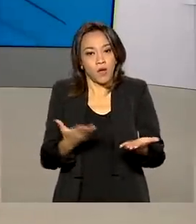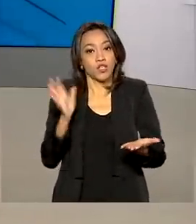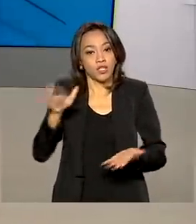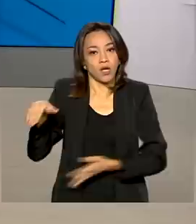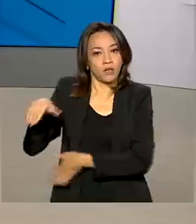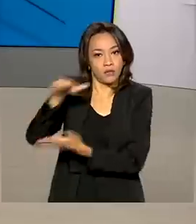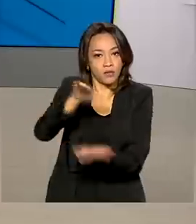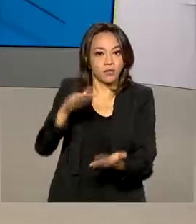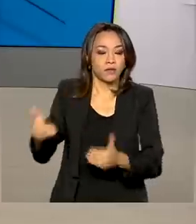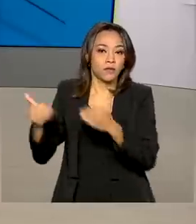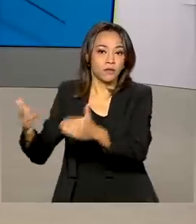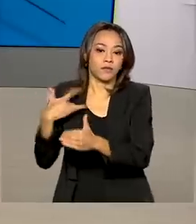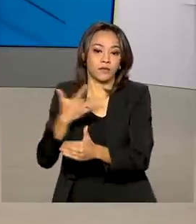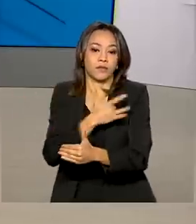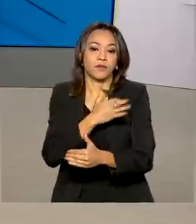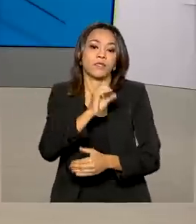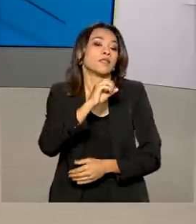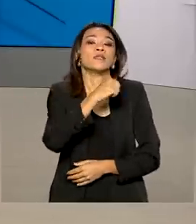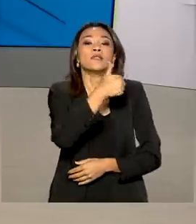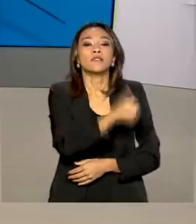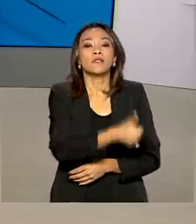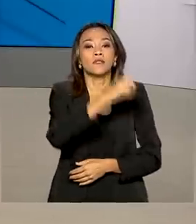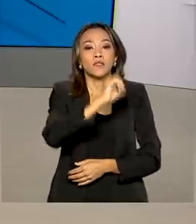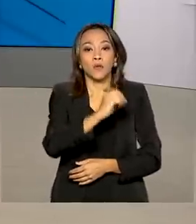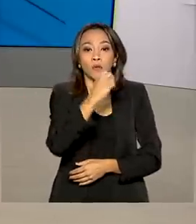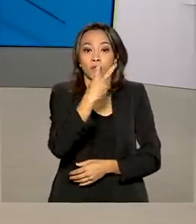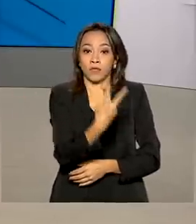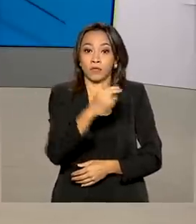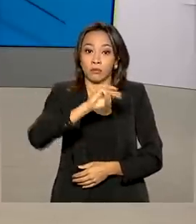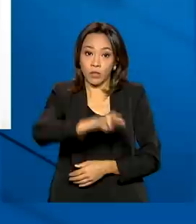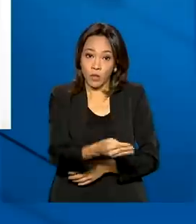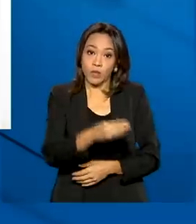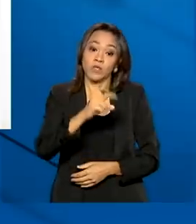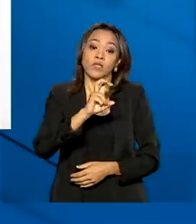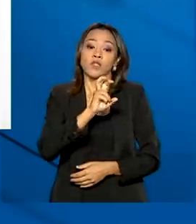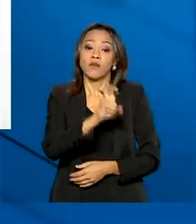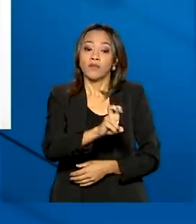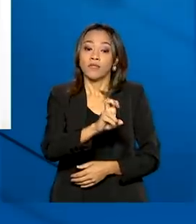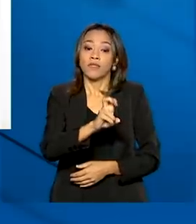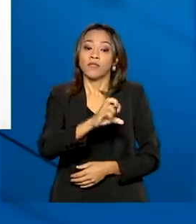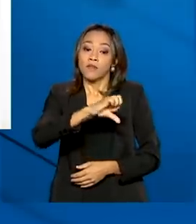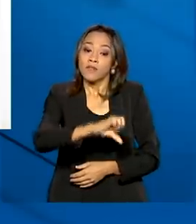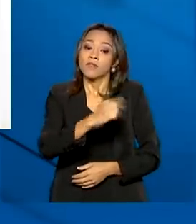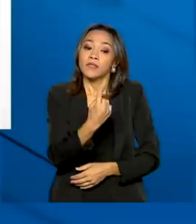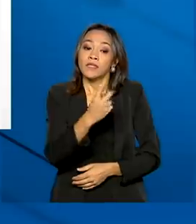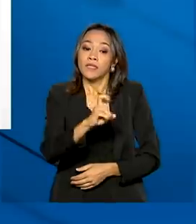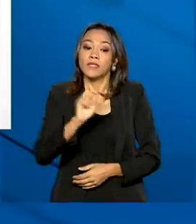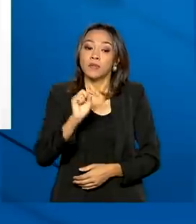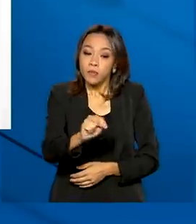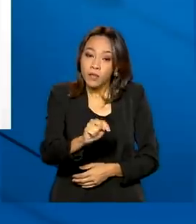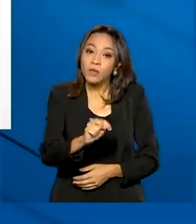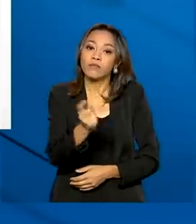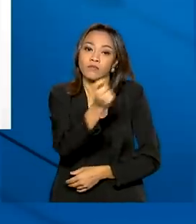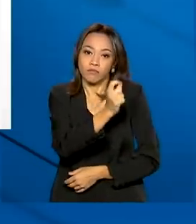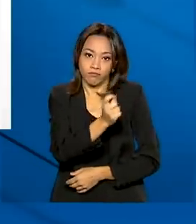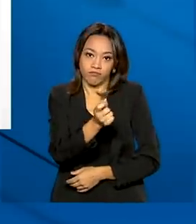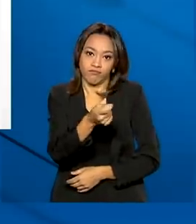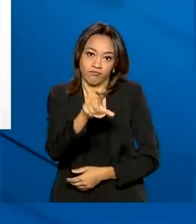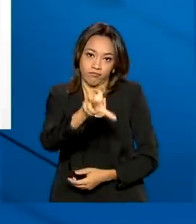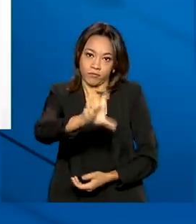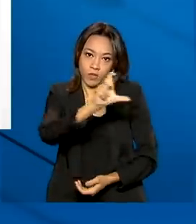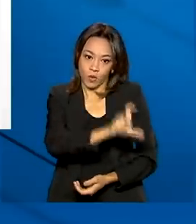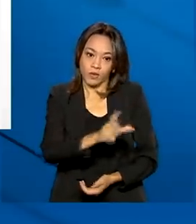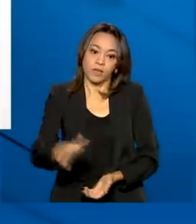Ministério da Saúde 102 milhões 915 mil doses. As doses aplicadas já somam